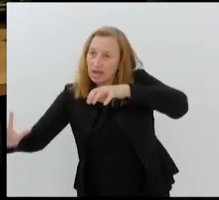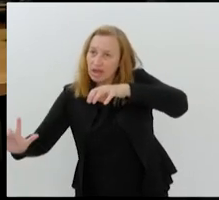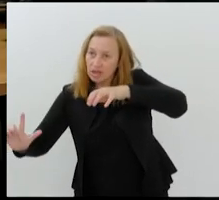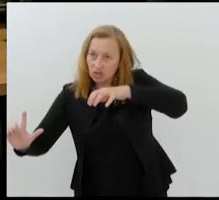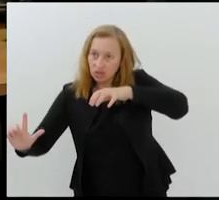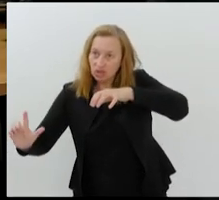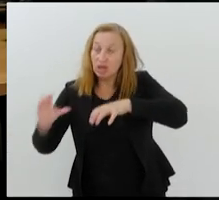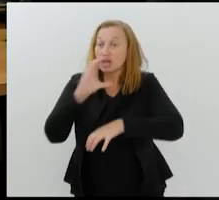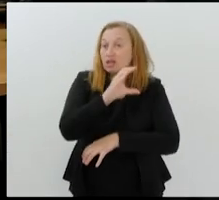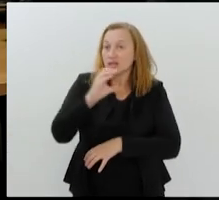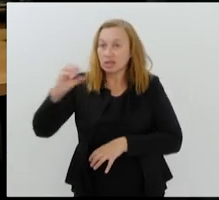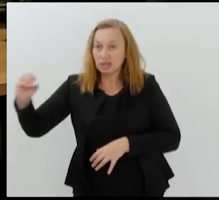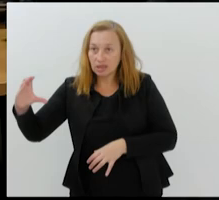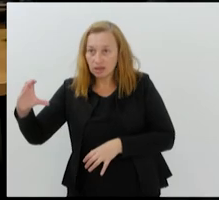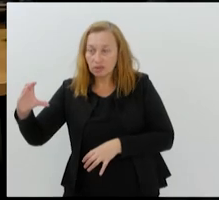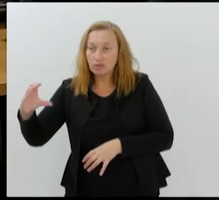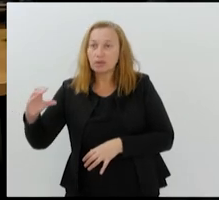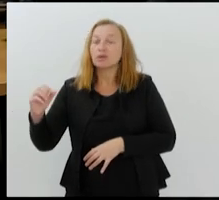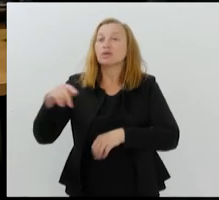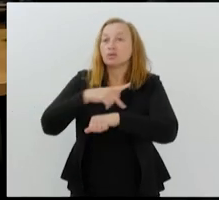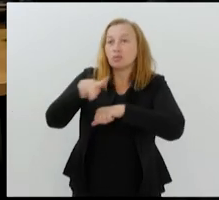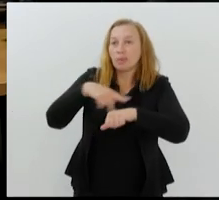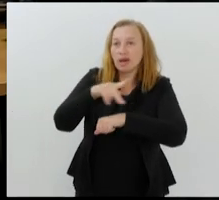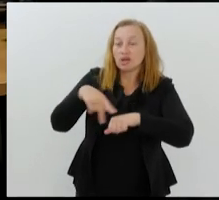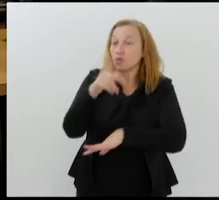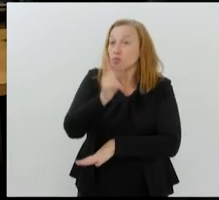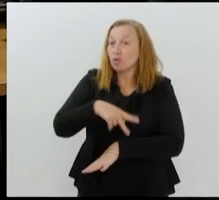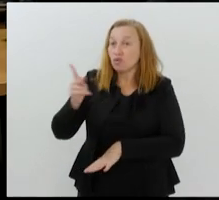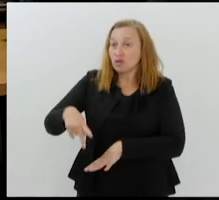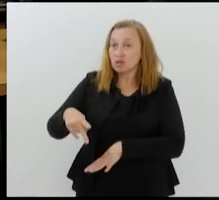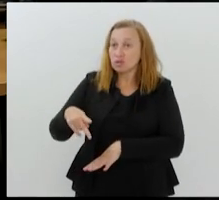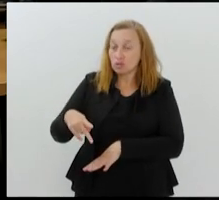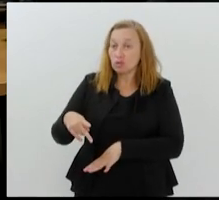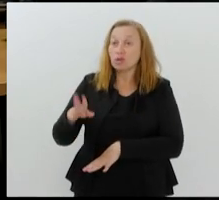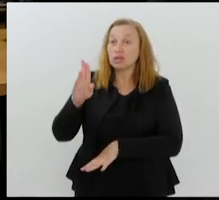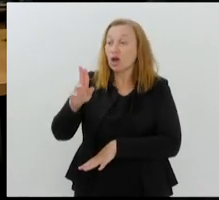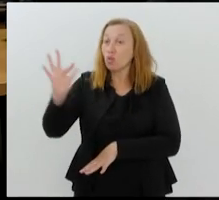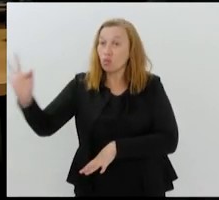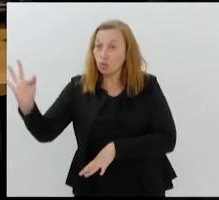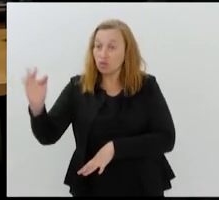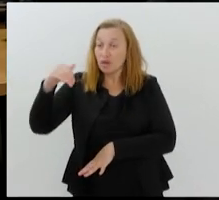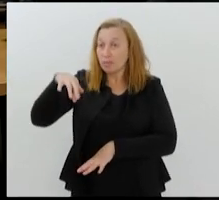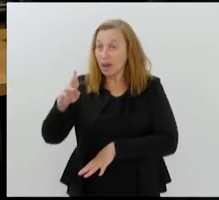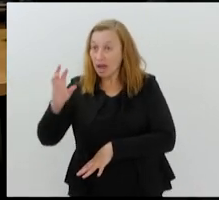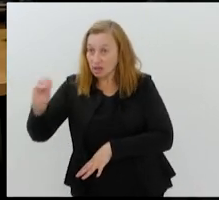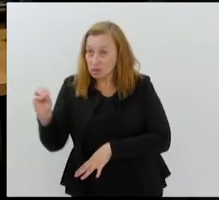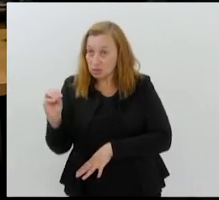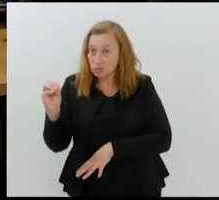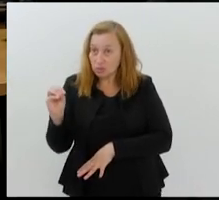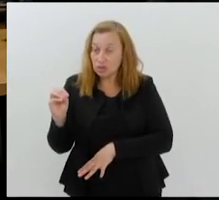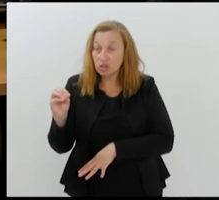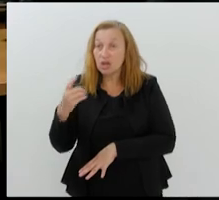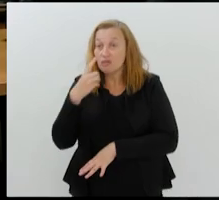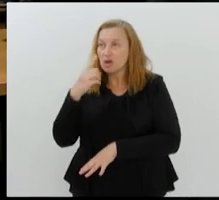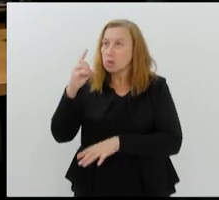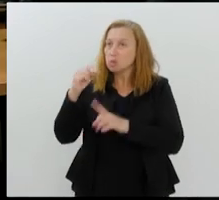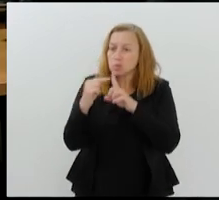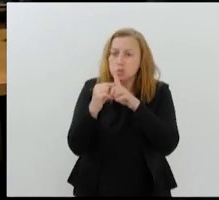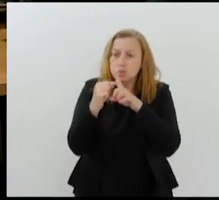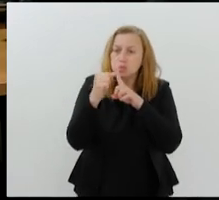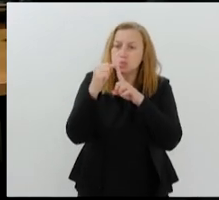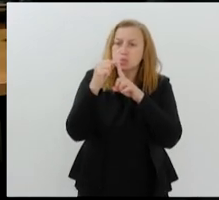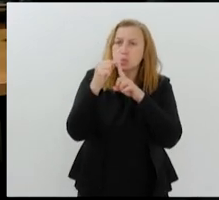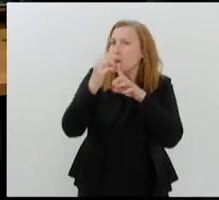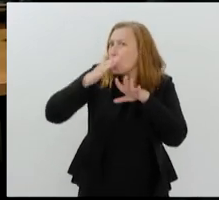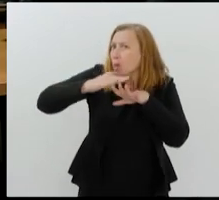meteorologista e professor do Departamento de Engenharia Agrícola e Meio Ambiente da UF, Márcio Cataldi, prevê temperaturas mais amenas